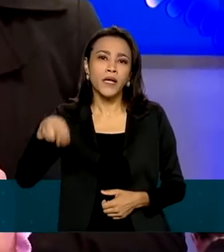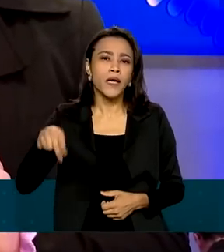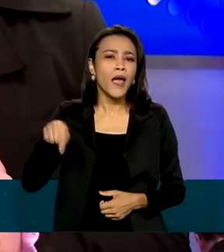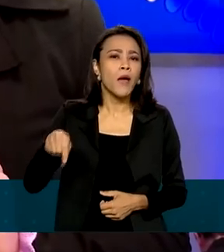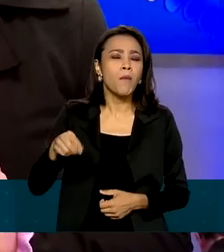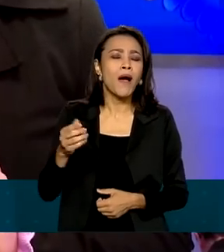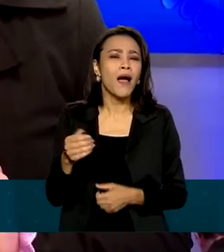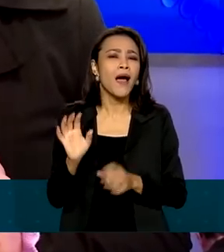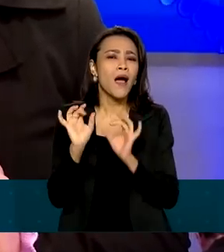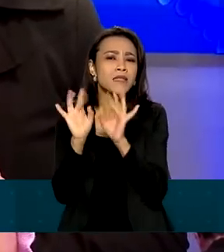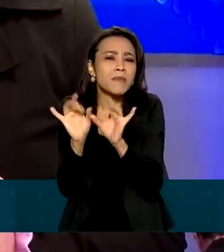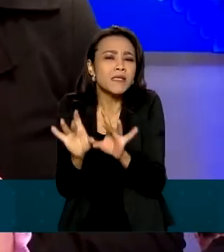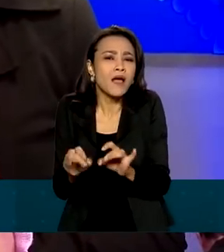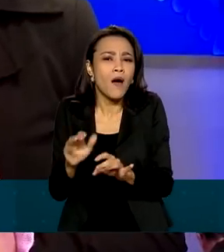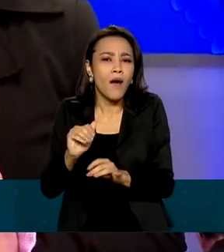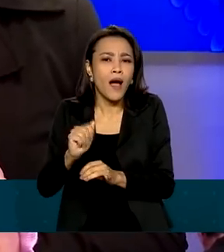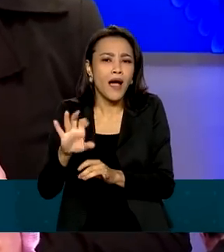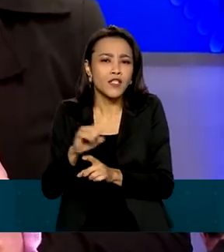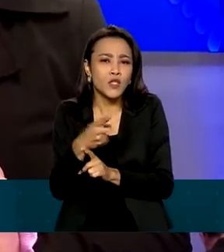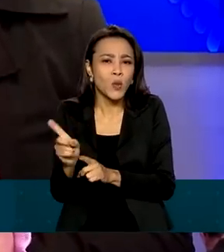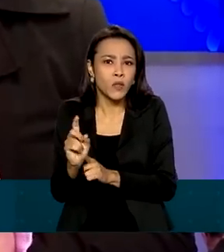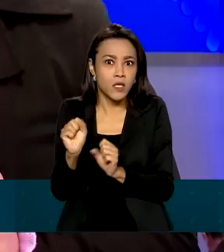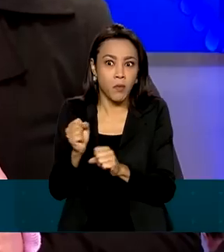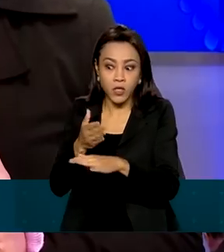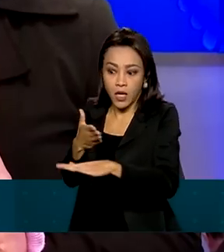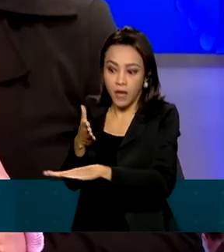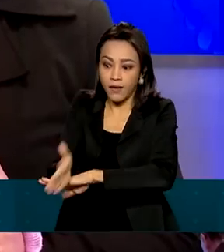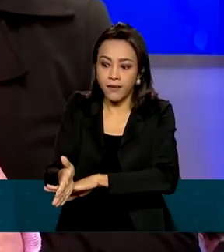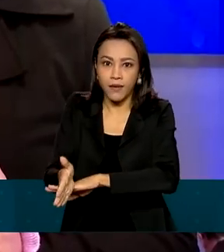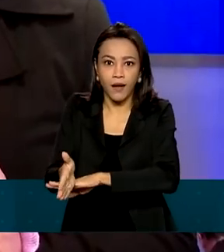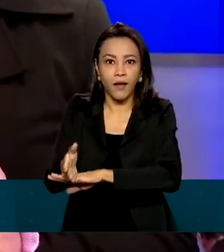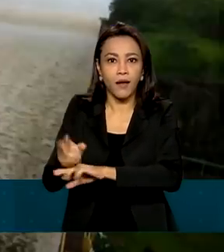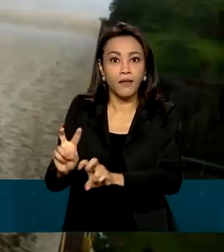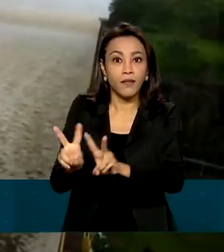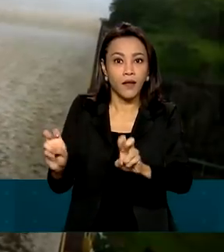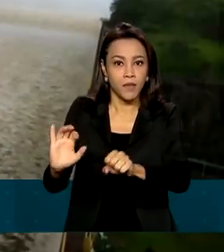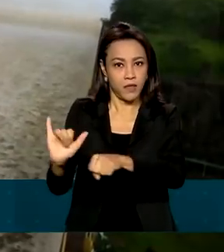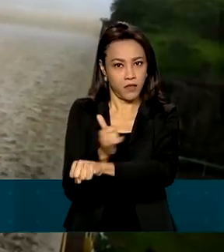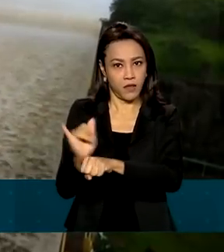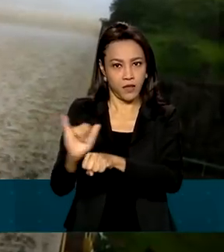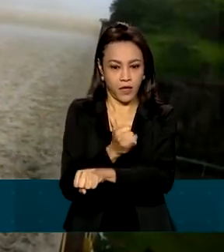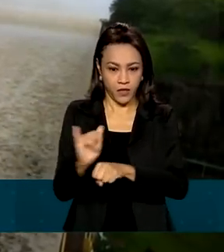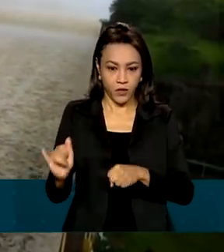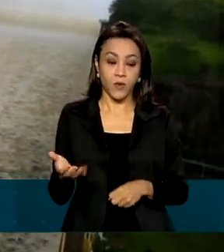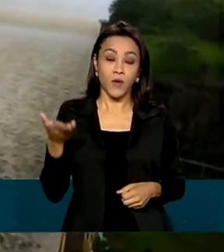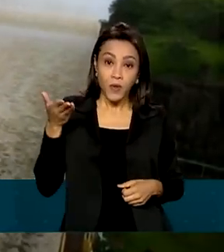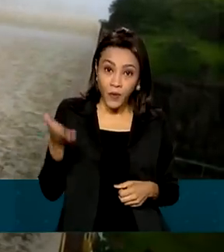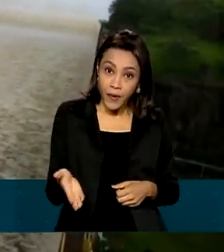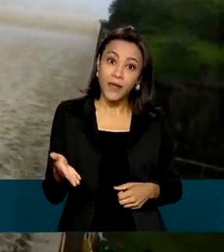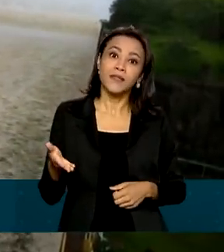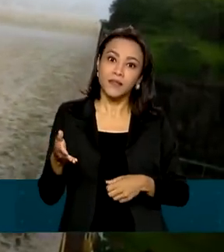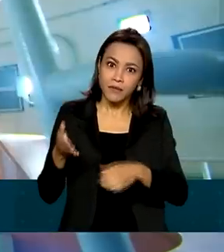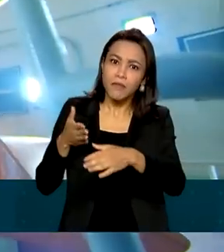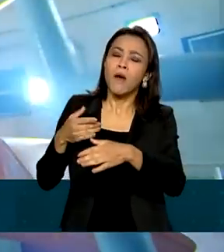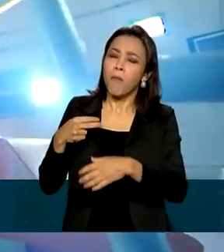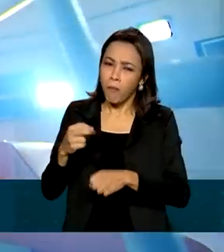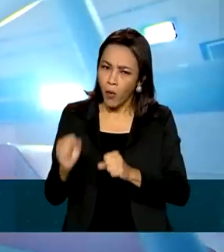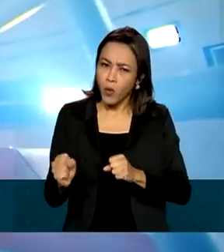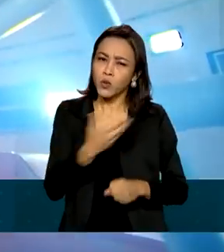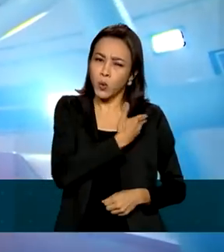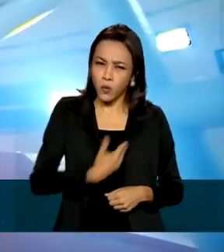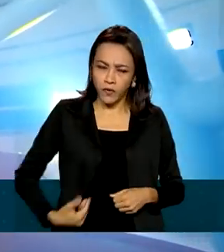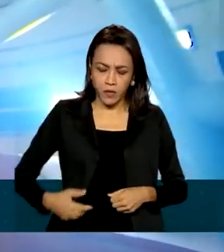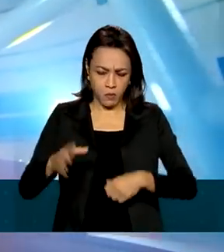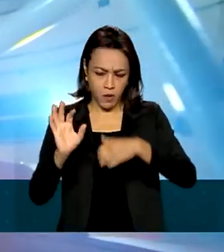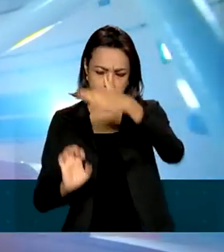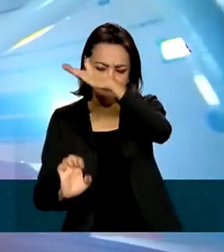que dá direito, por exemplo, de intervir em temas estratégicos. Com a Golden Share, o governo pode ainda impedir que uma empresa